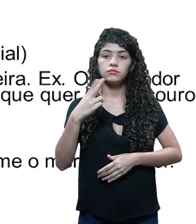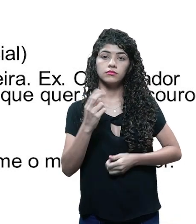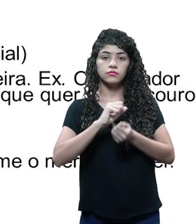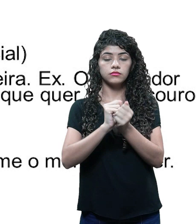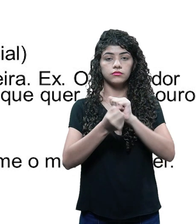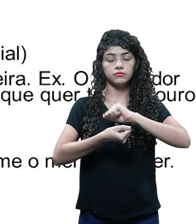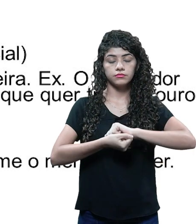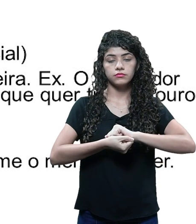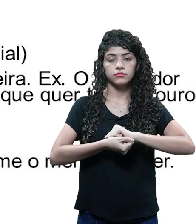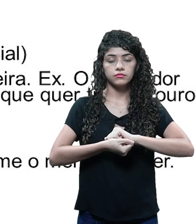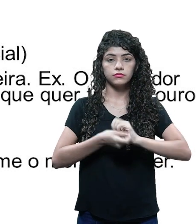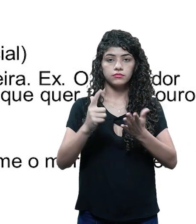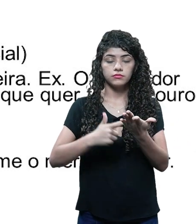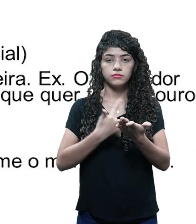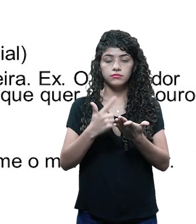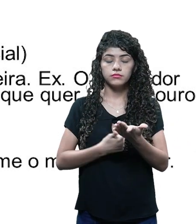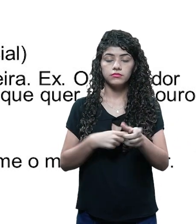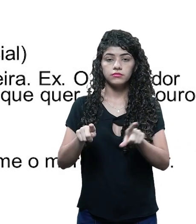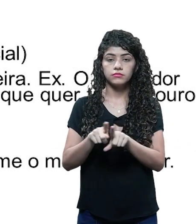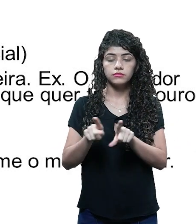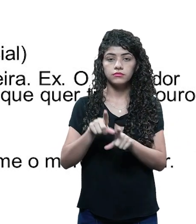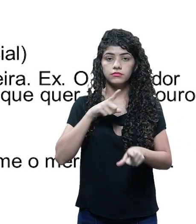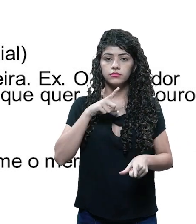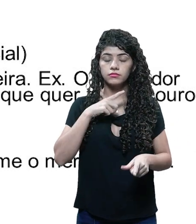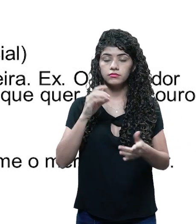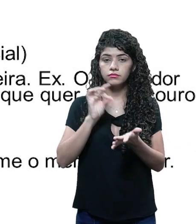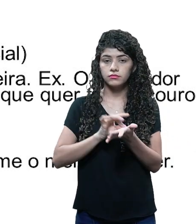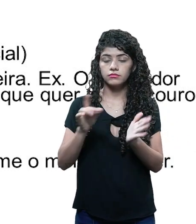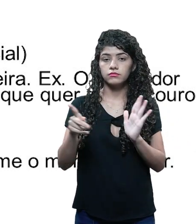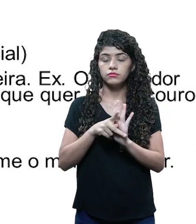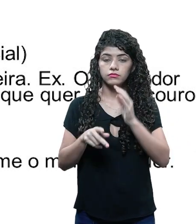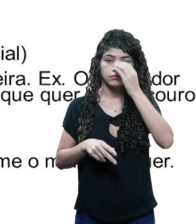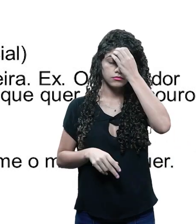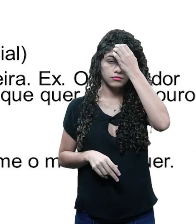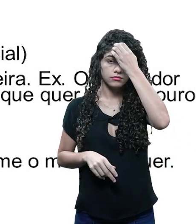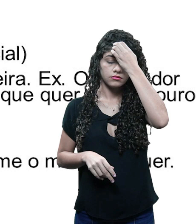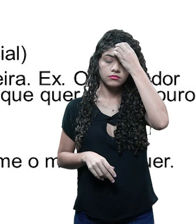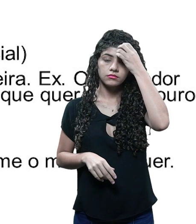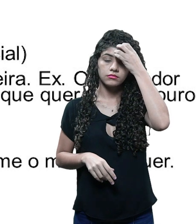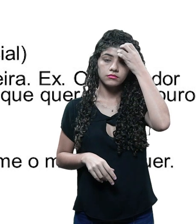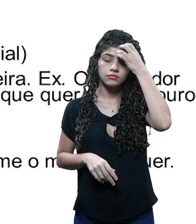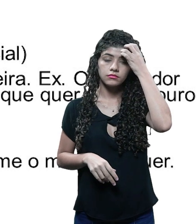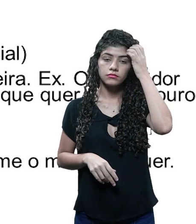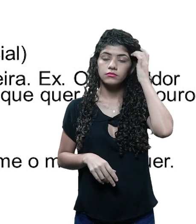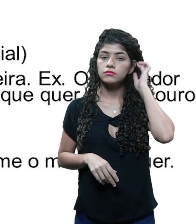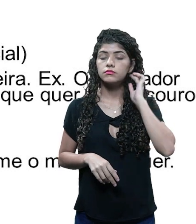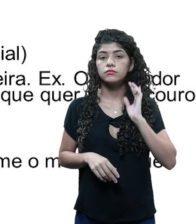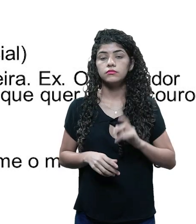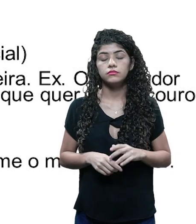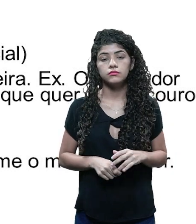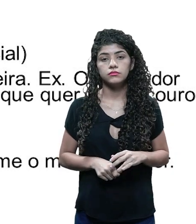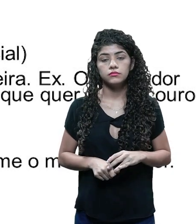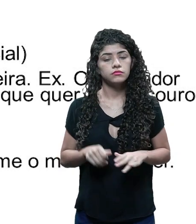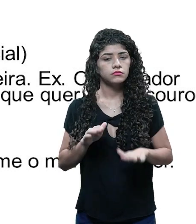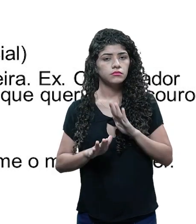né? Ou adaptados em livros, e tem roteiros originais, certo? Então, depende, essa